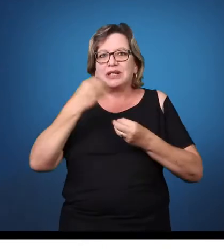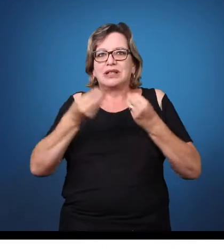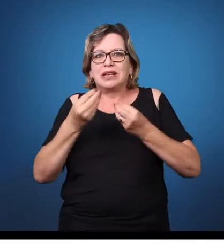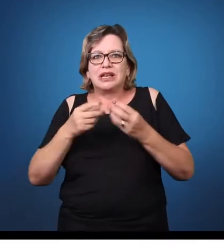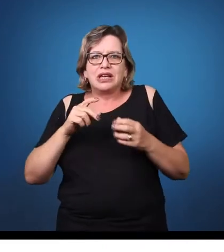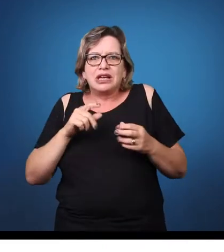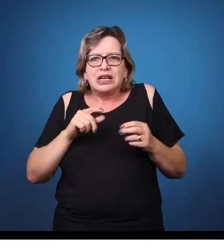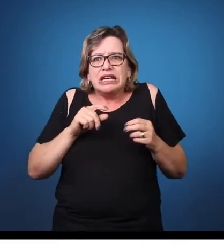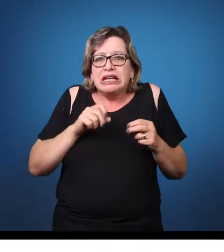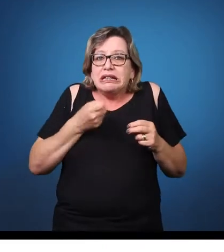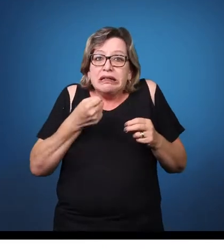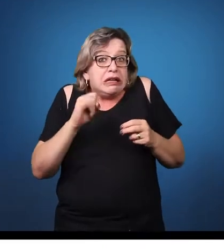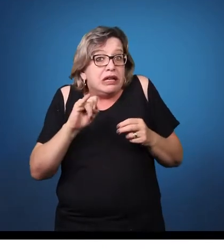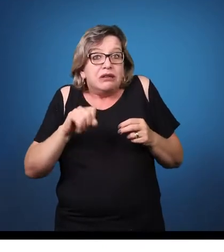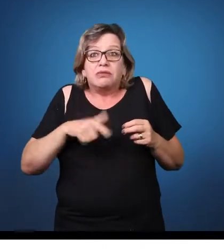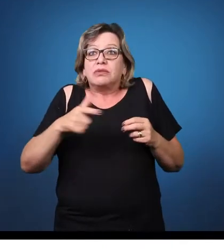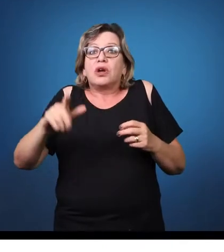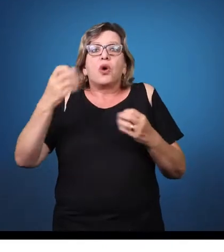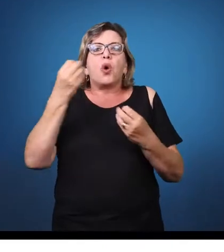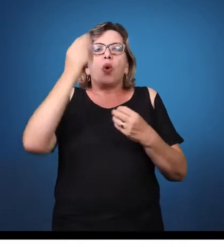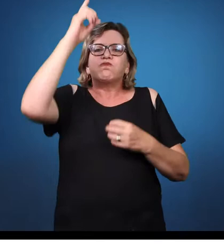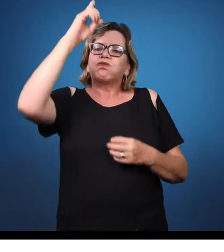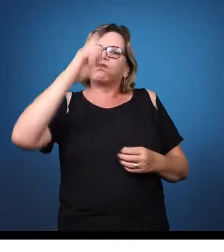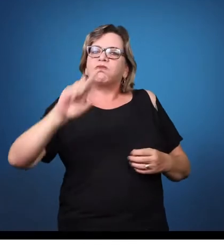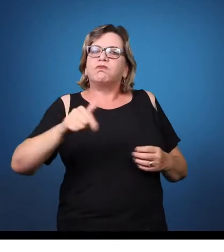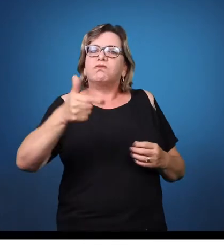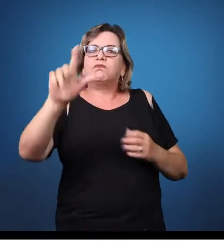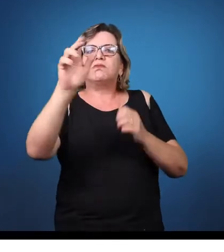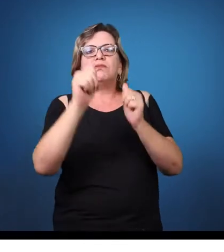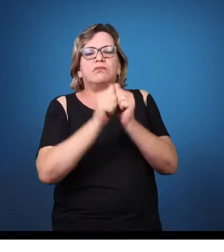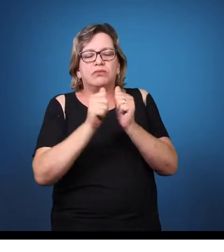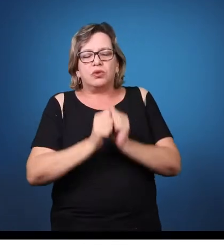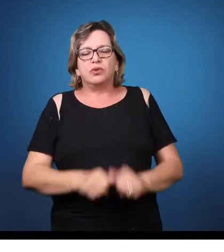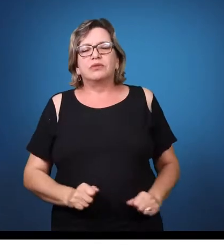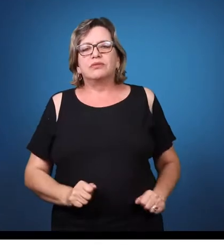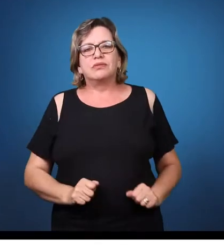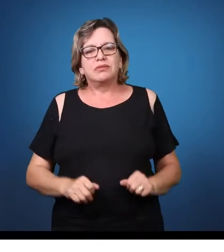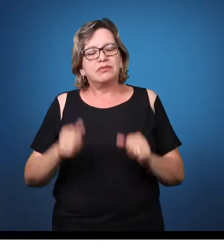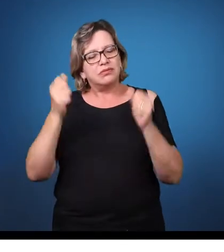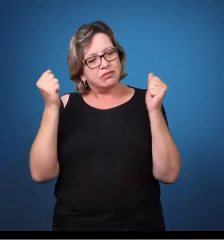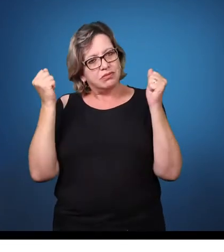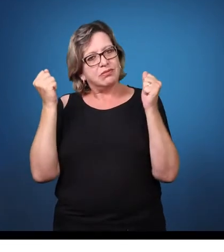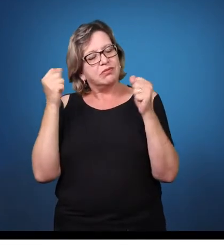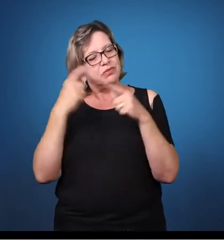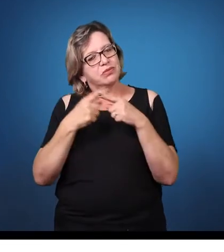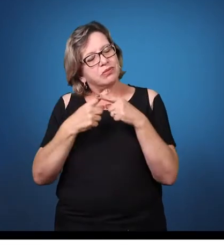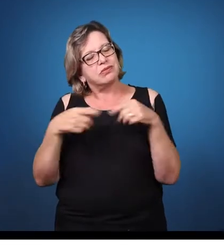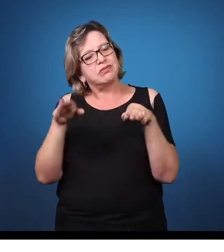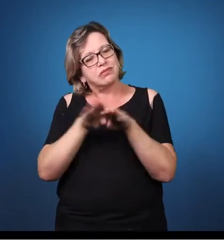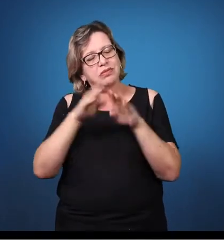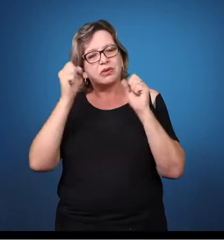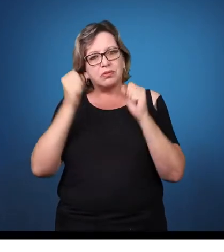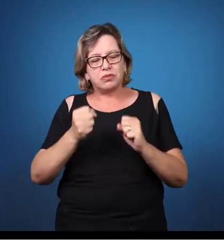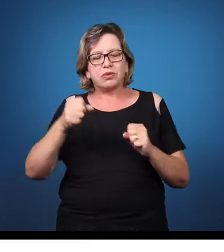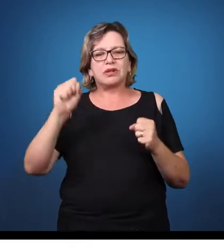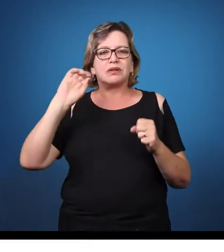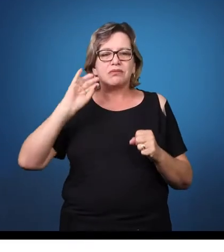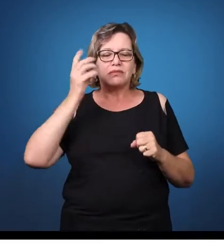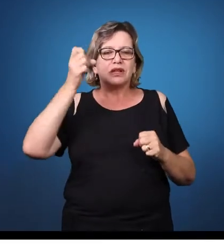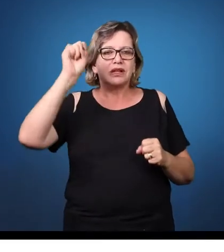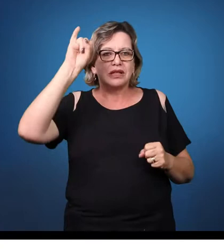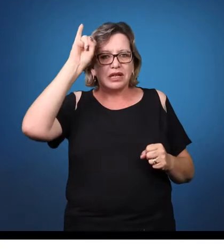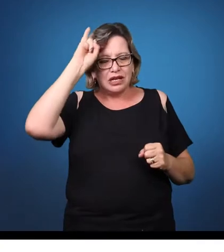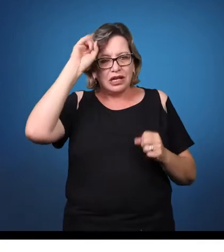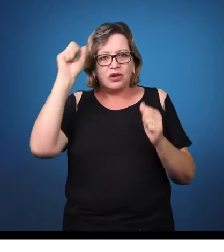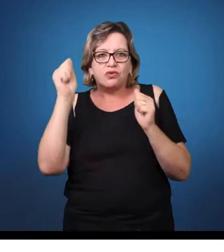ocorrer a deficiência intelectual associada, por exemplo, a uma síndrome, que também vai